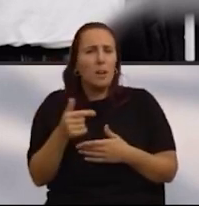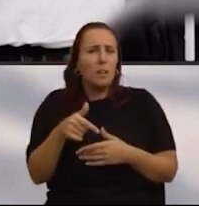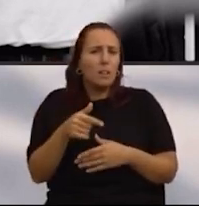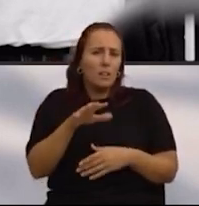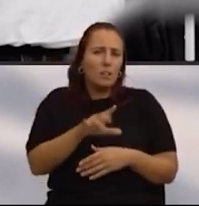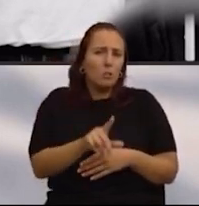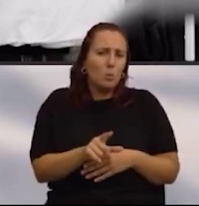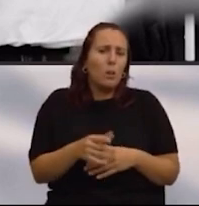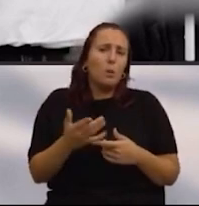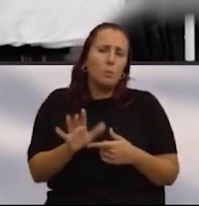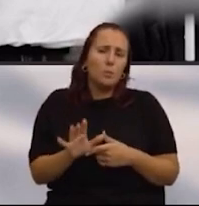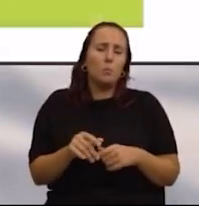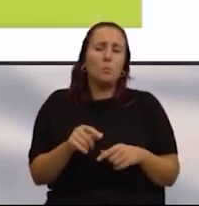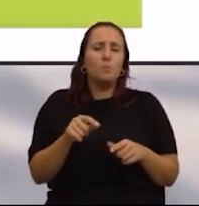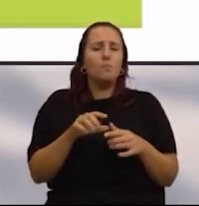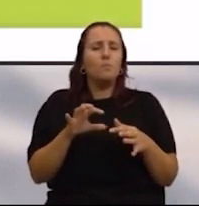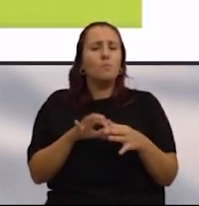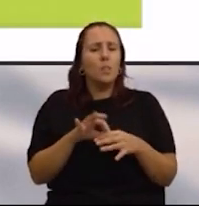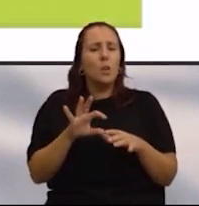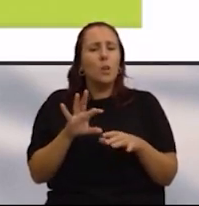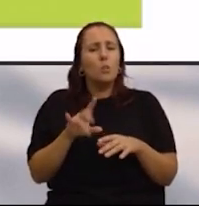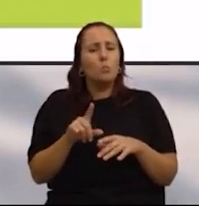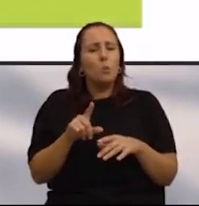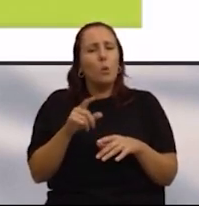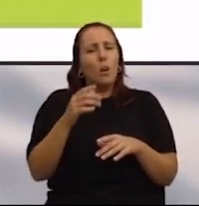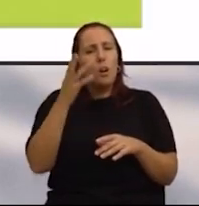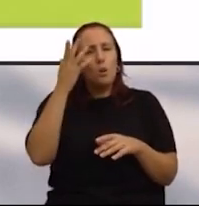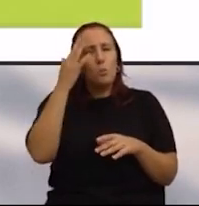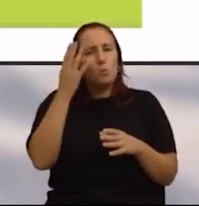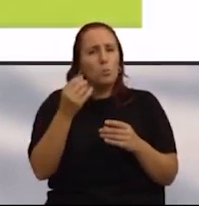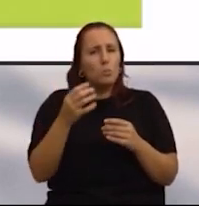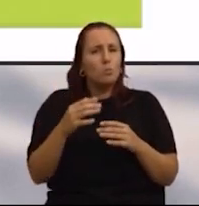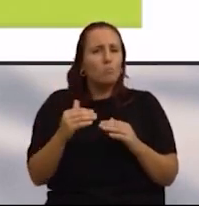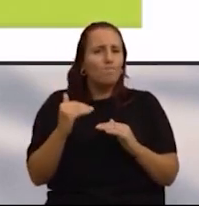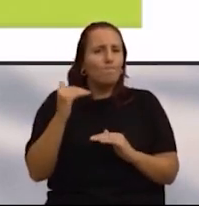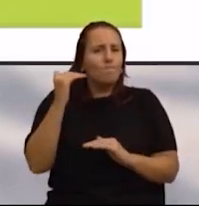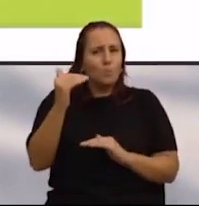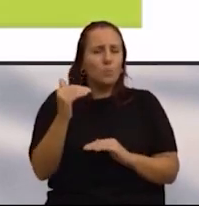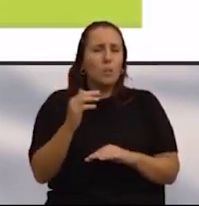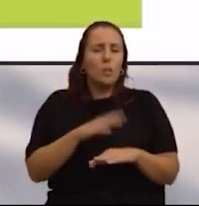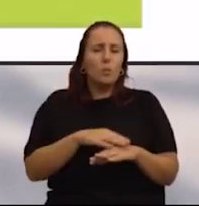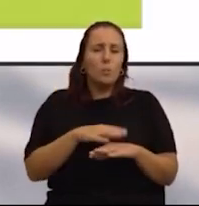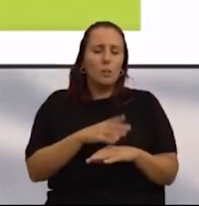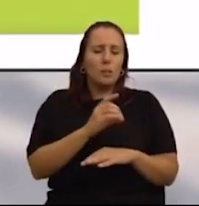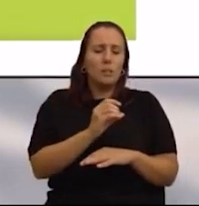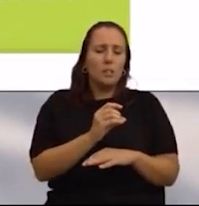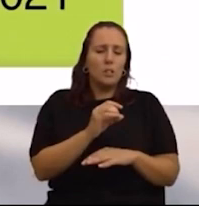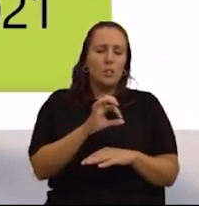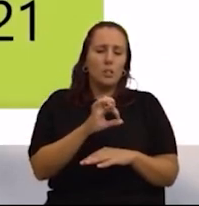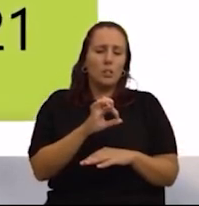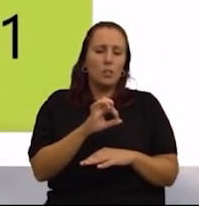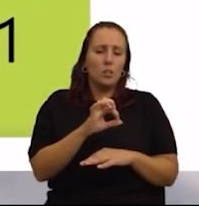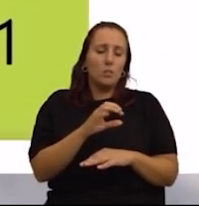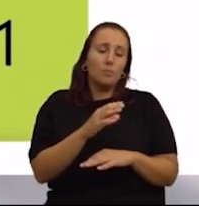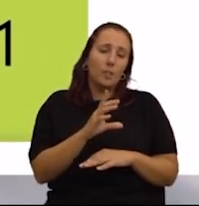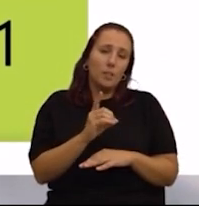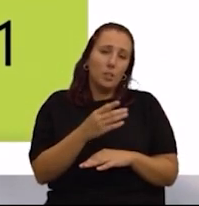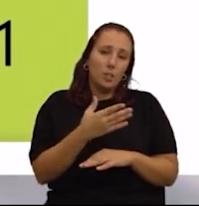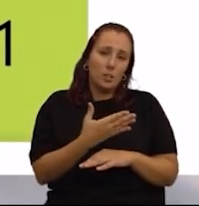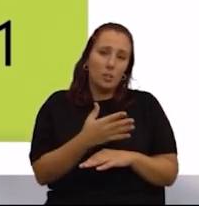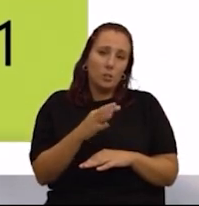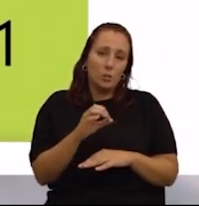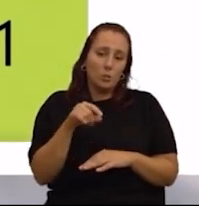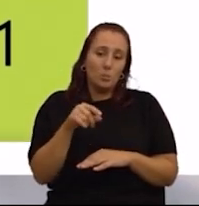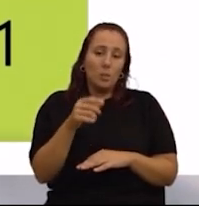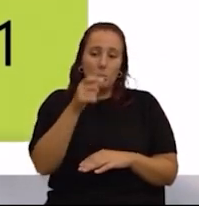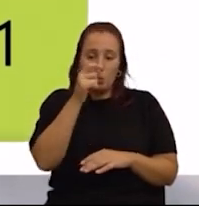os números em Lisboa são muito expressivos. Portanto, nós temos pelo menos 618 mil pessoas na área metropolitana